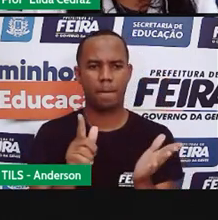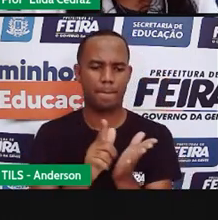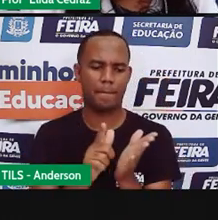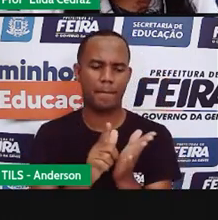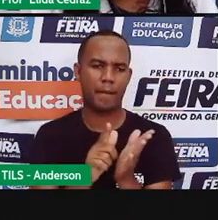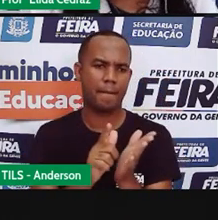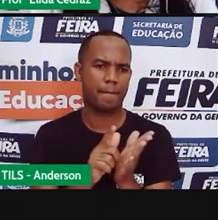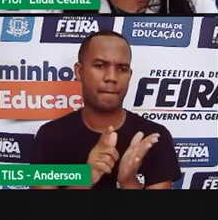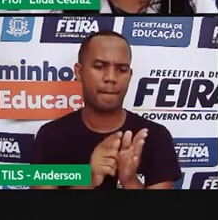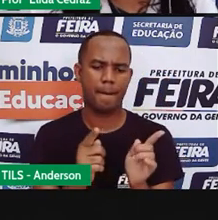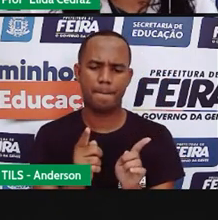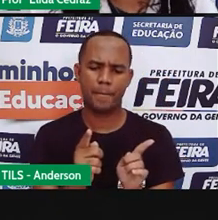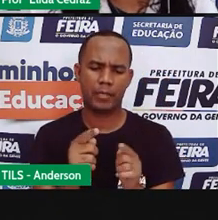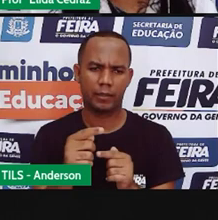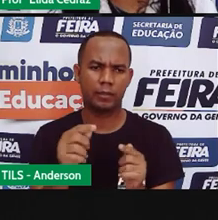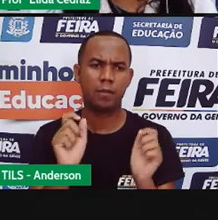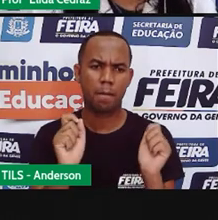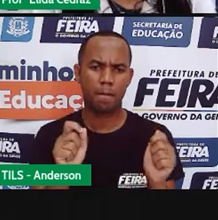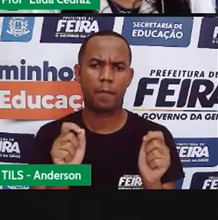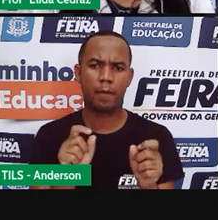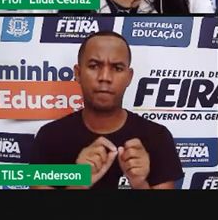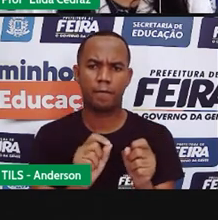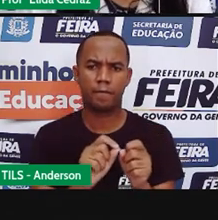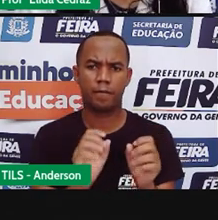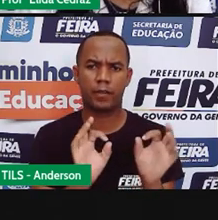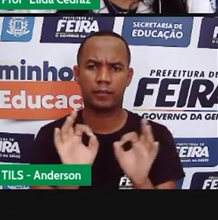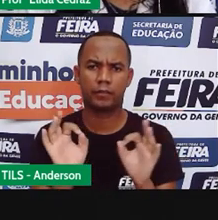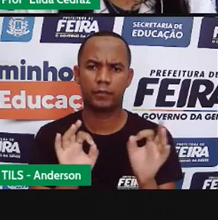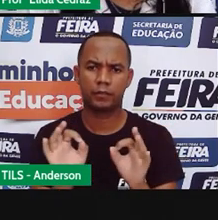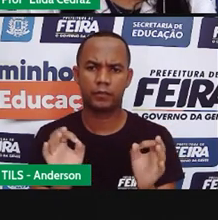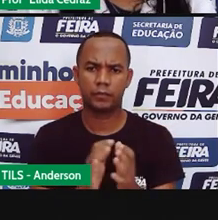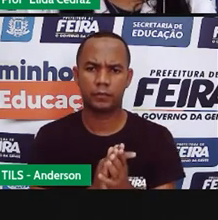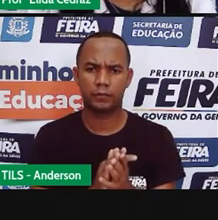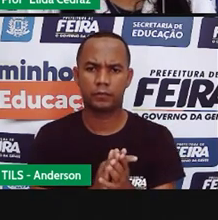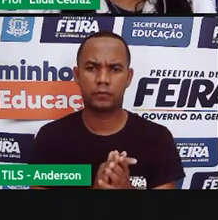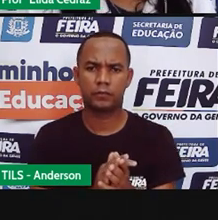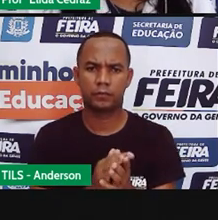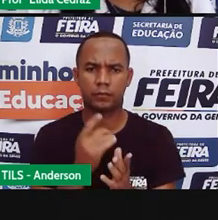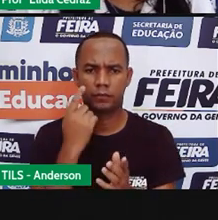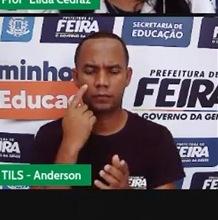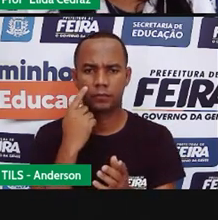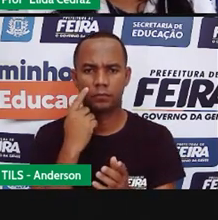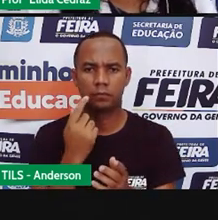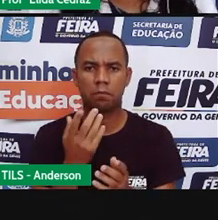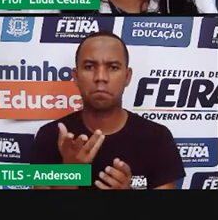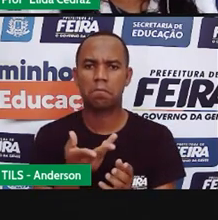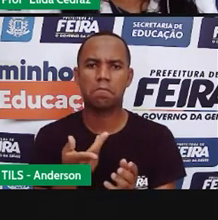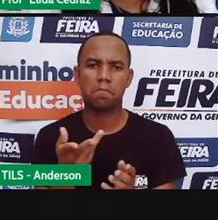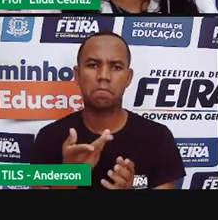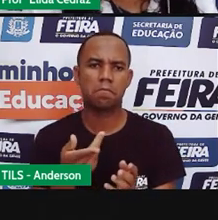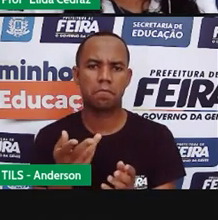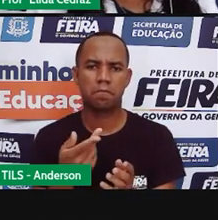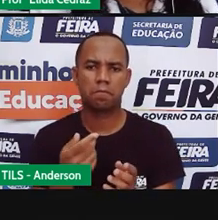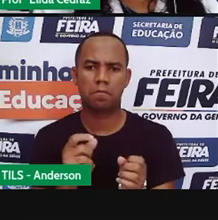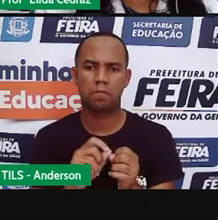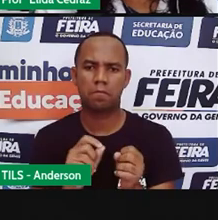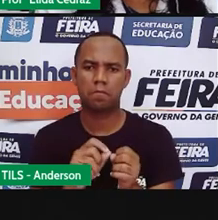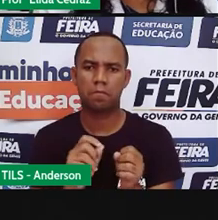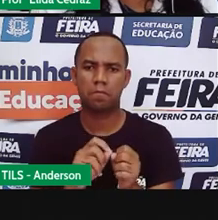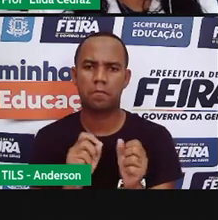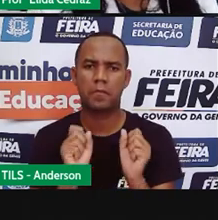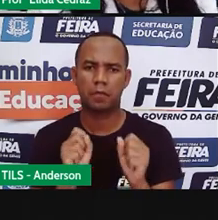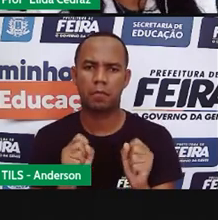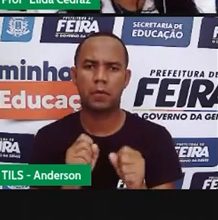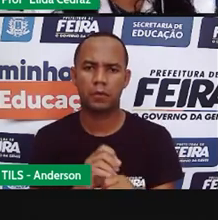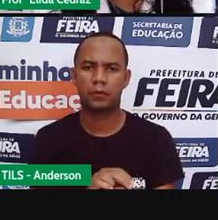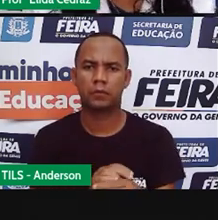então você pode desenvolver essas habilidades e assim você vai